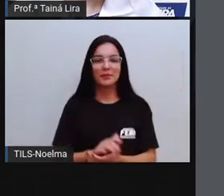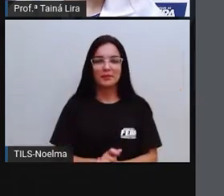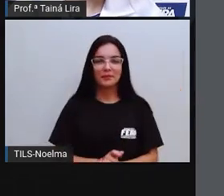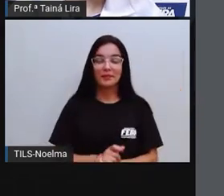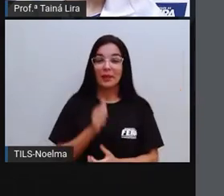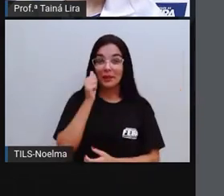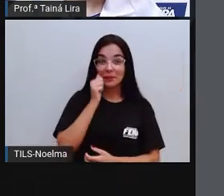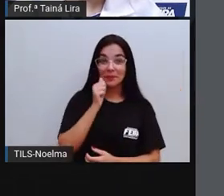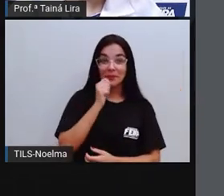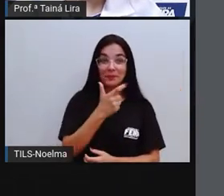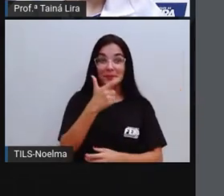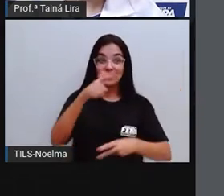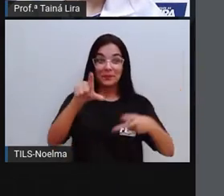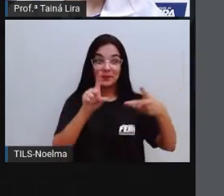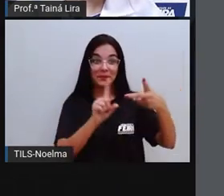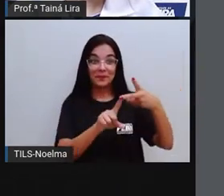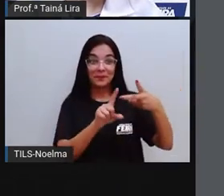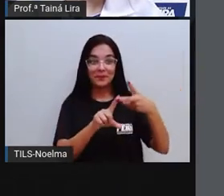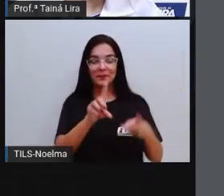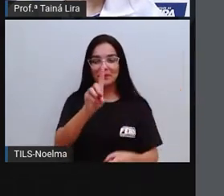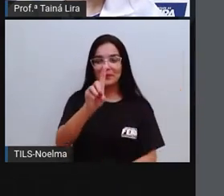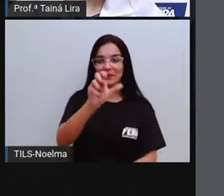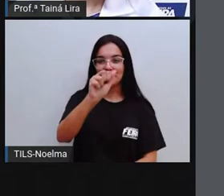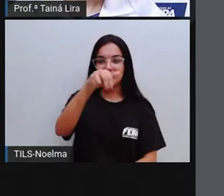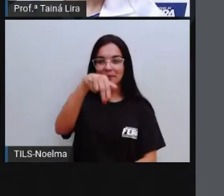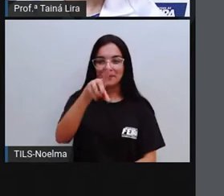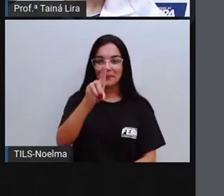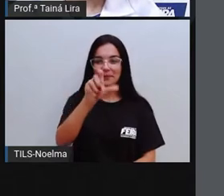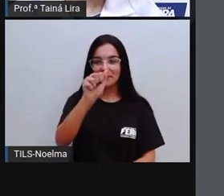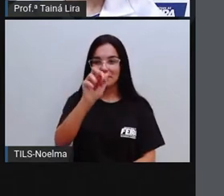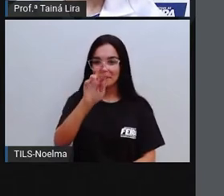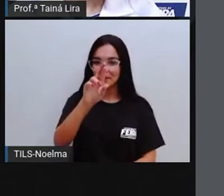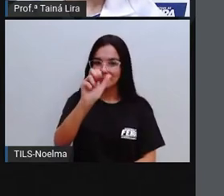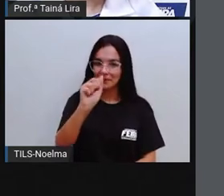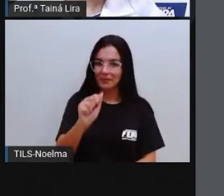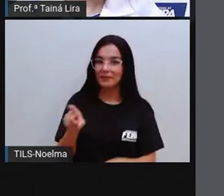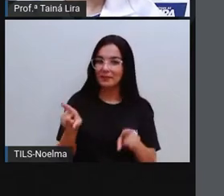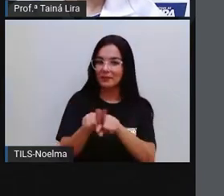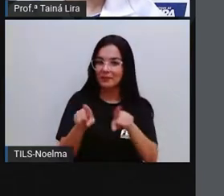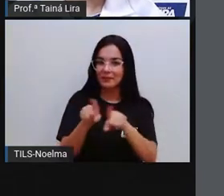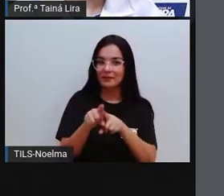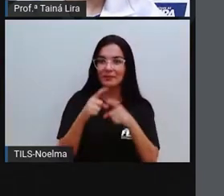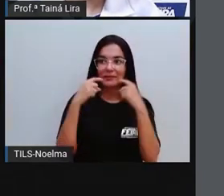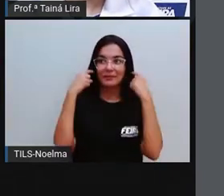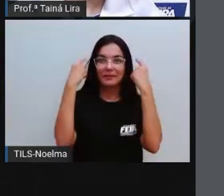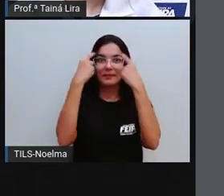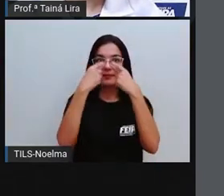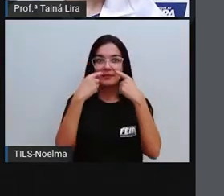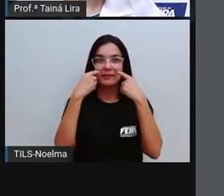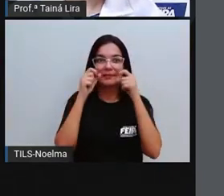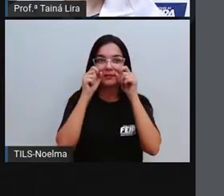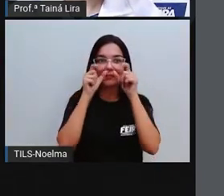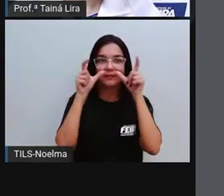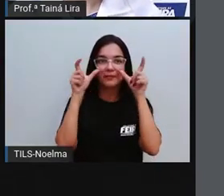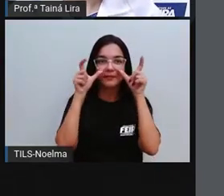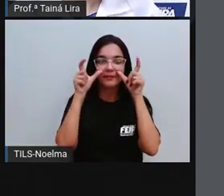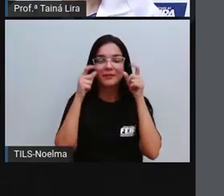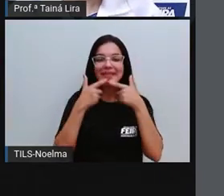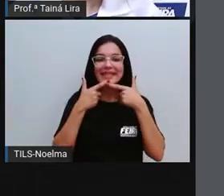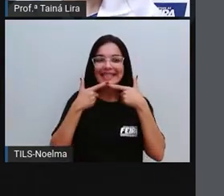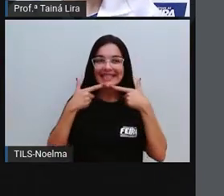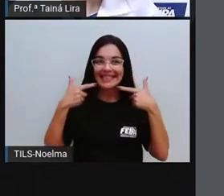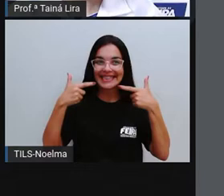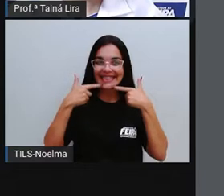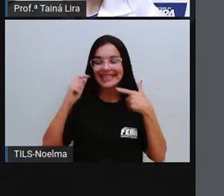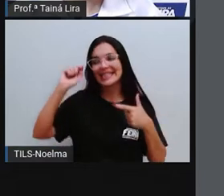Dandara é uma linda menina, negra, olhos grandes e espertos, sorriso